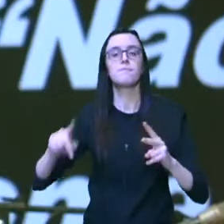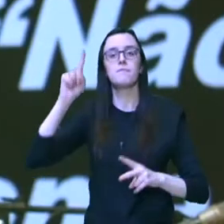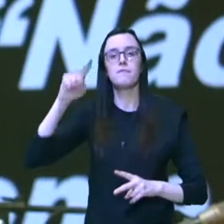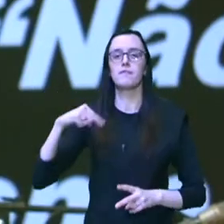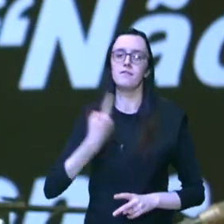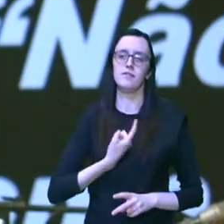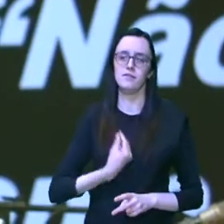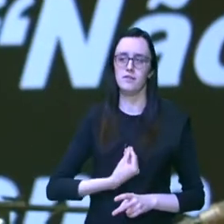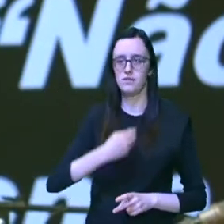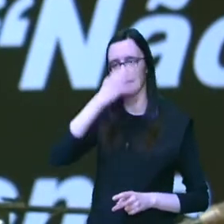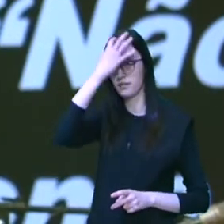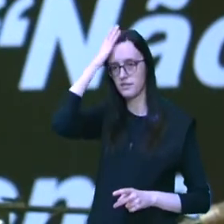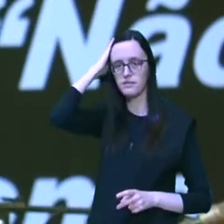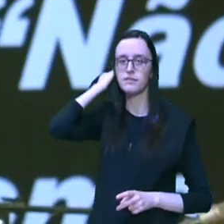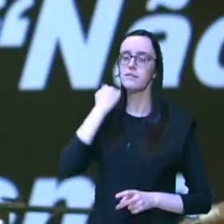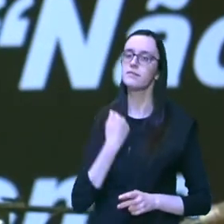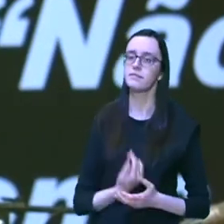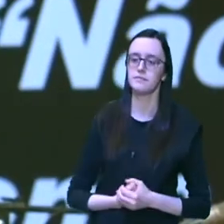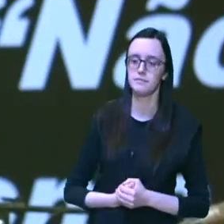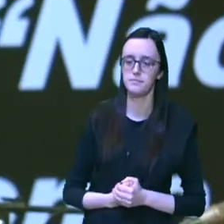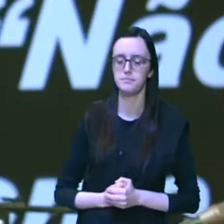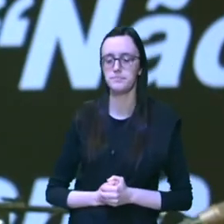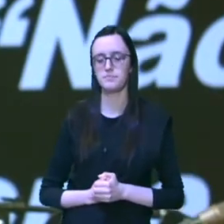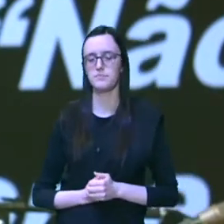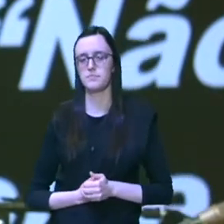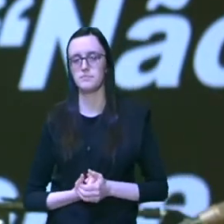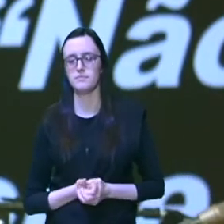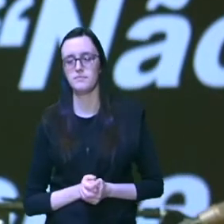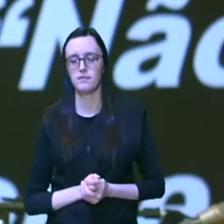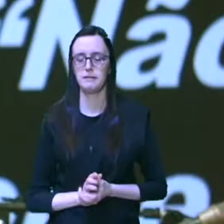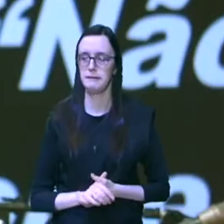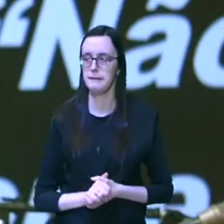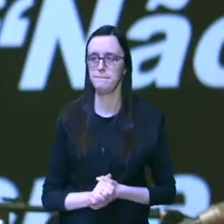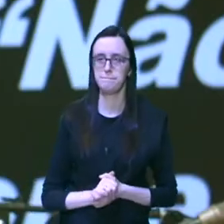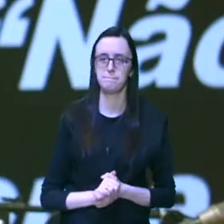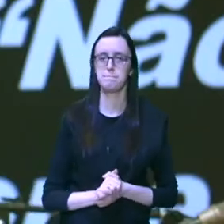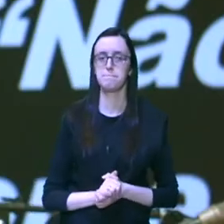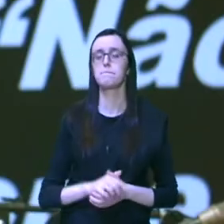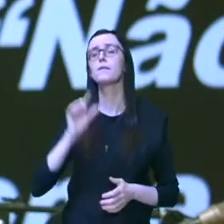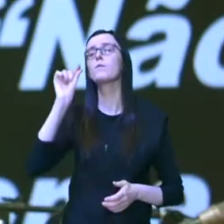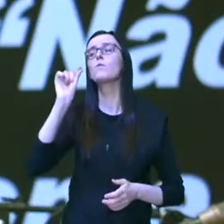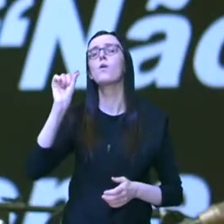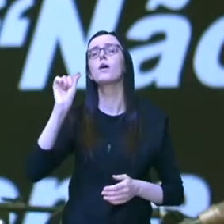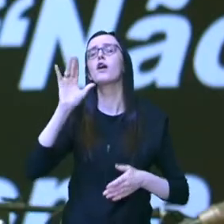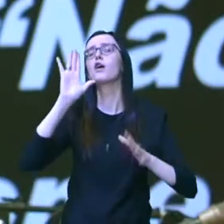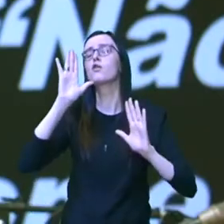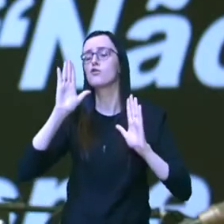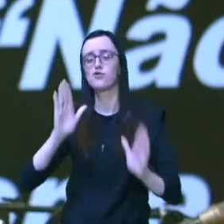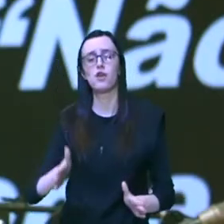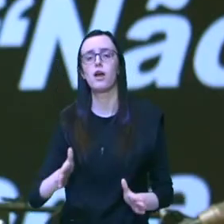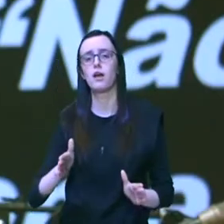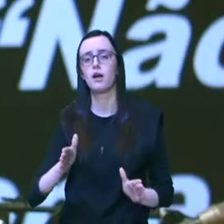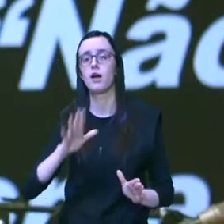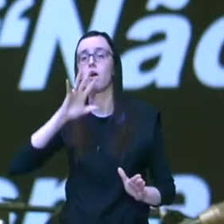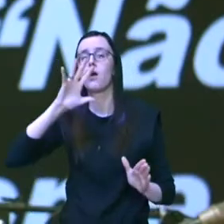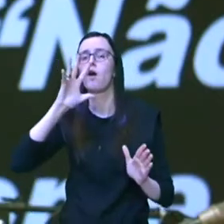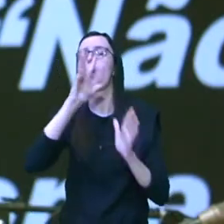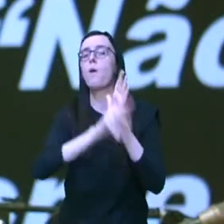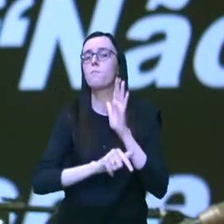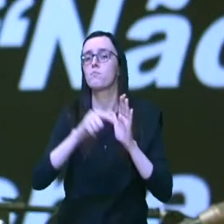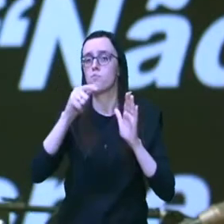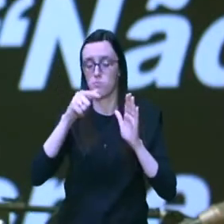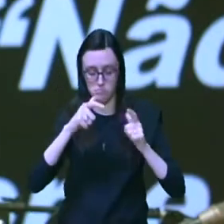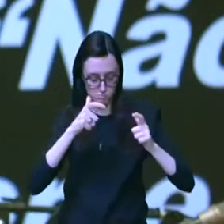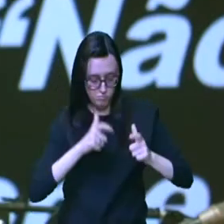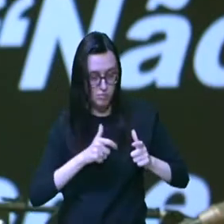nossas vidas o que tem ocupado o lugar de